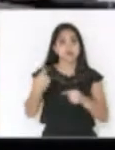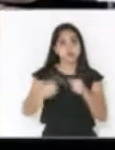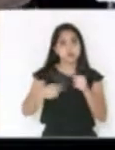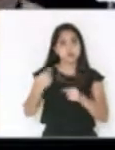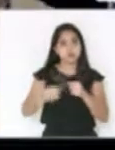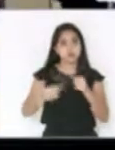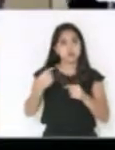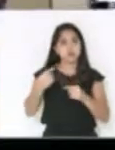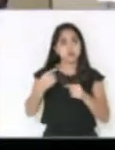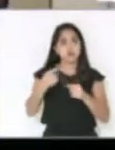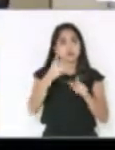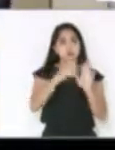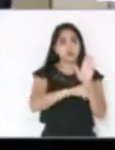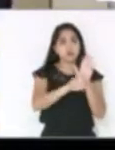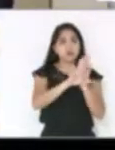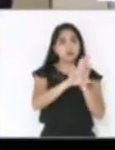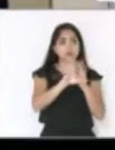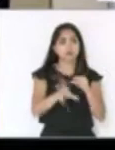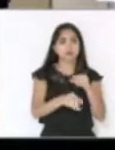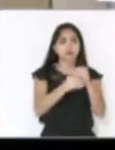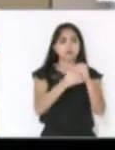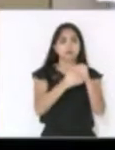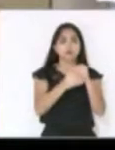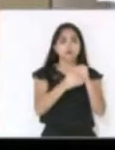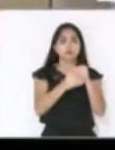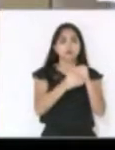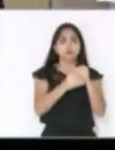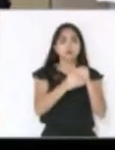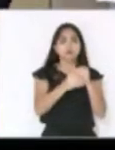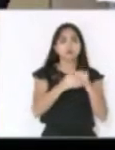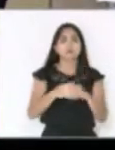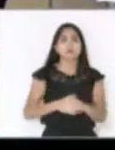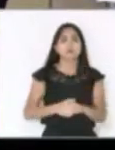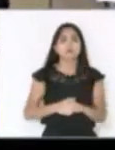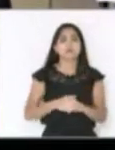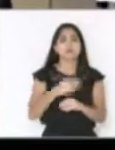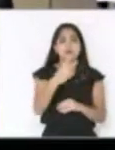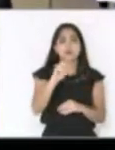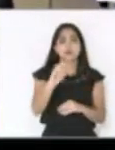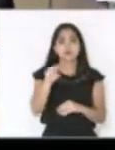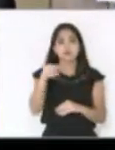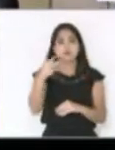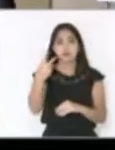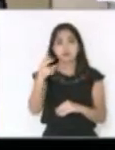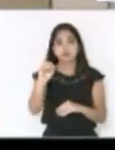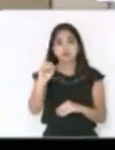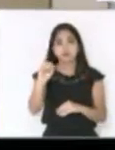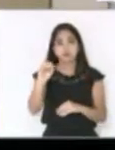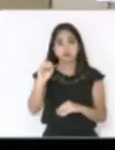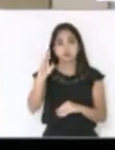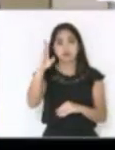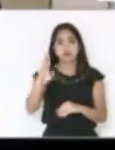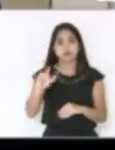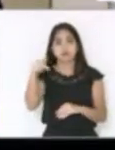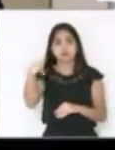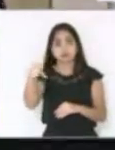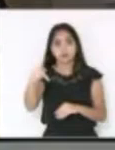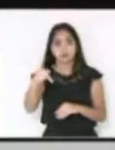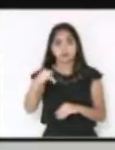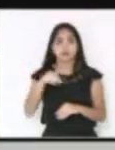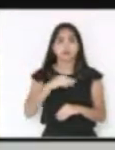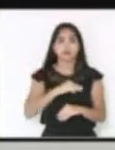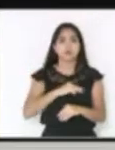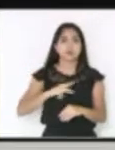votação em segundo turno ao projeto de lei complementar. PLC 0020.0 2017 do Ministério